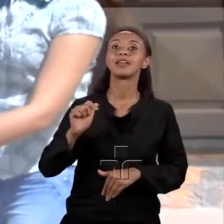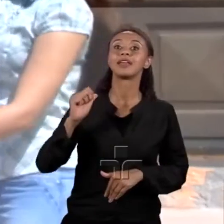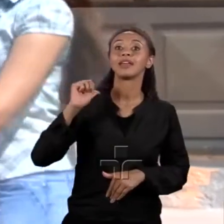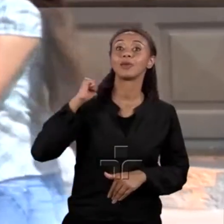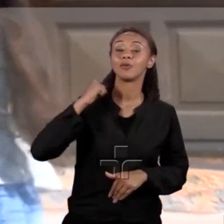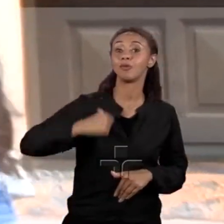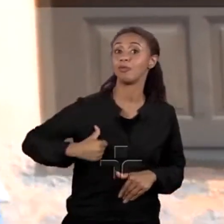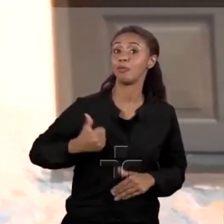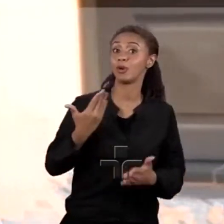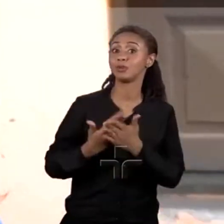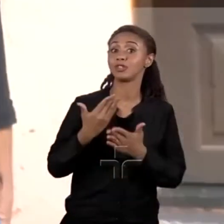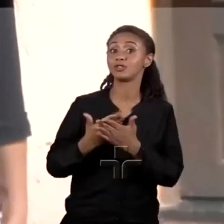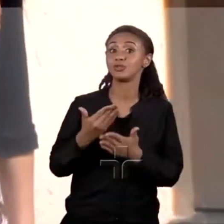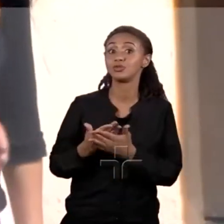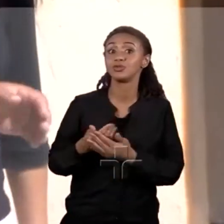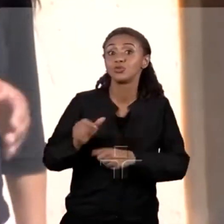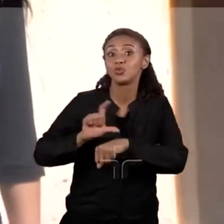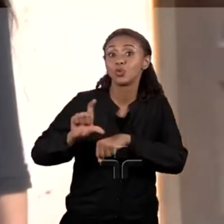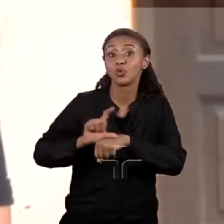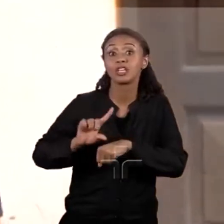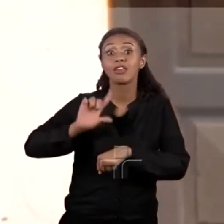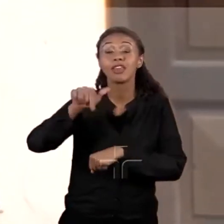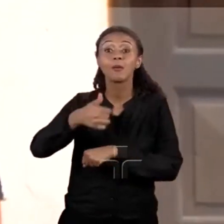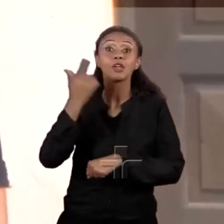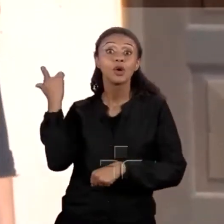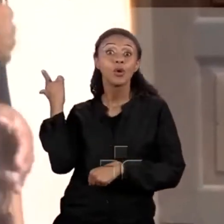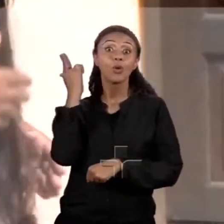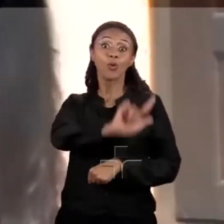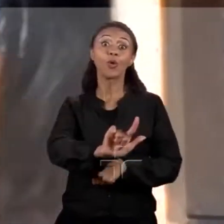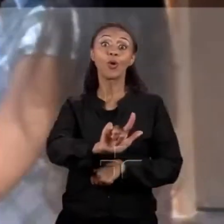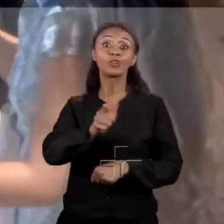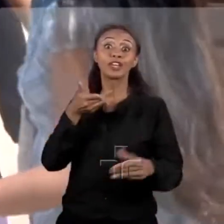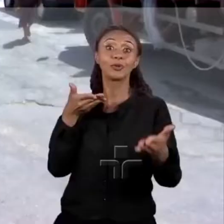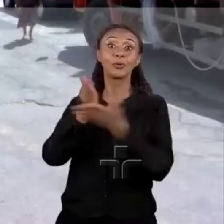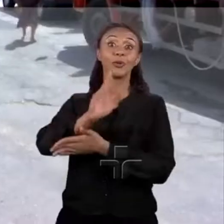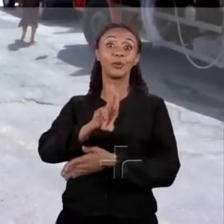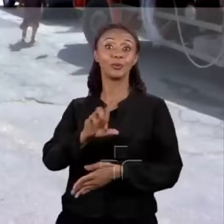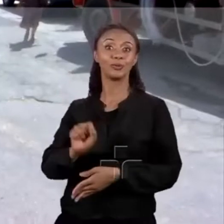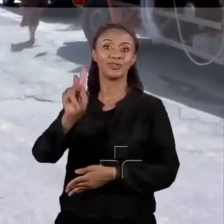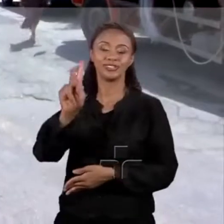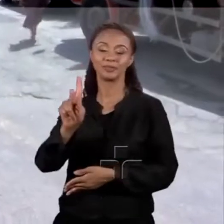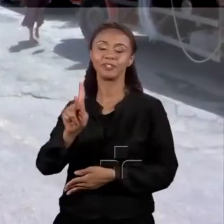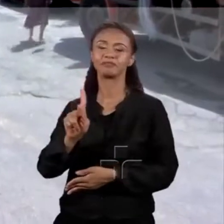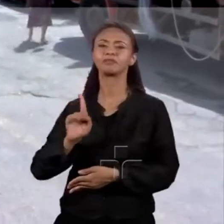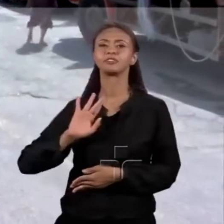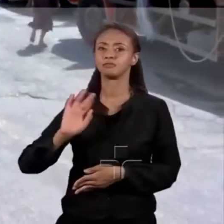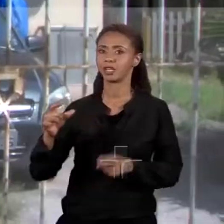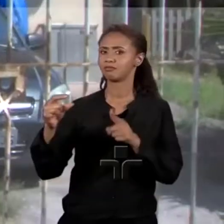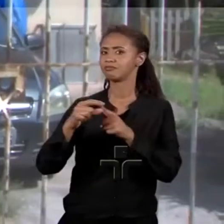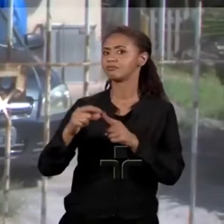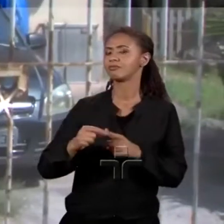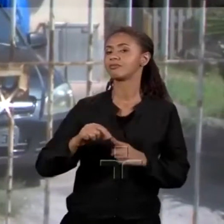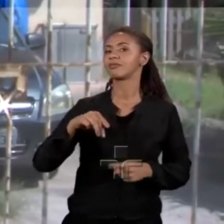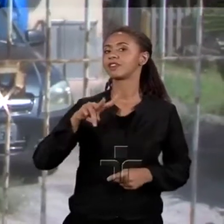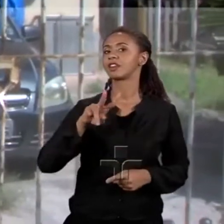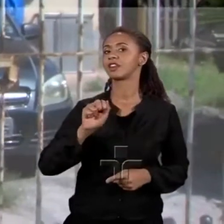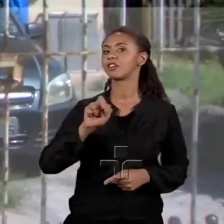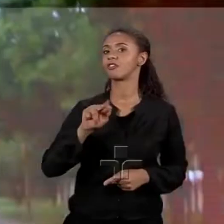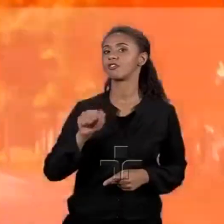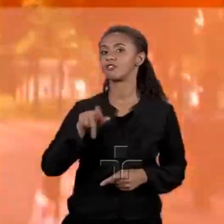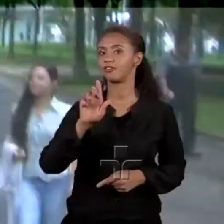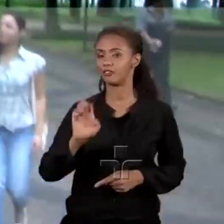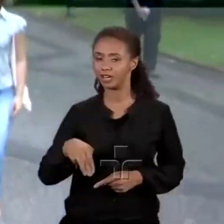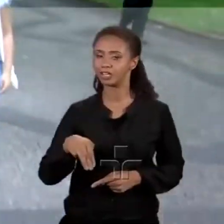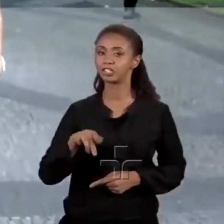cursinho, até conseguir o tão sonhado nome na lista de aprovados na USP. Moradora de Vargem Grande, na região metropolitana de São